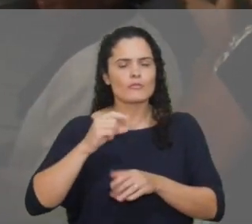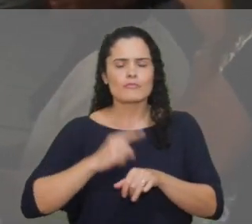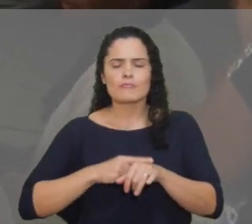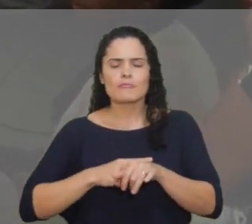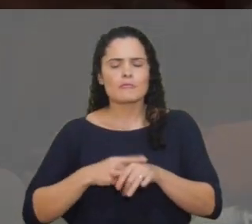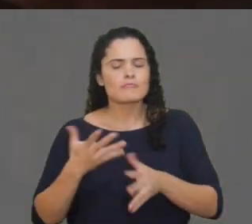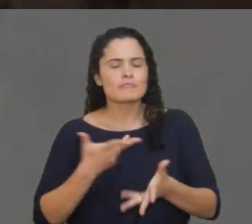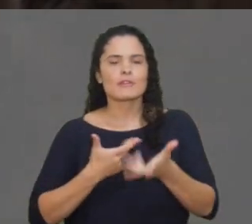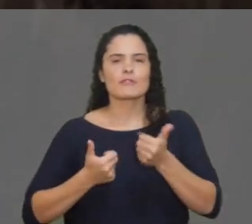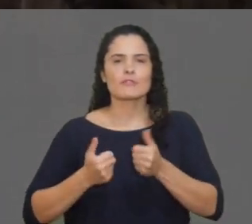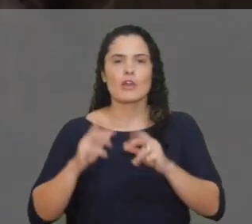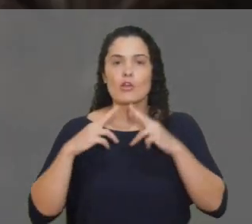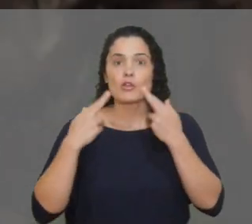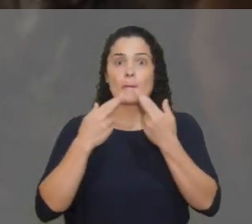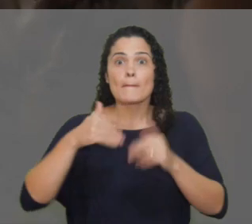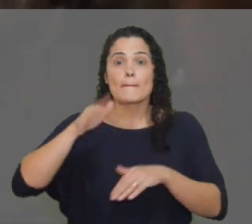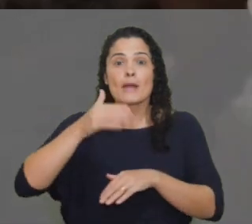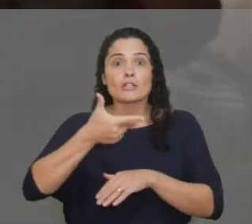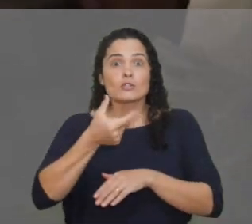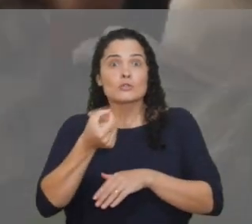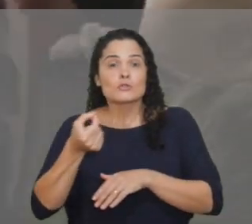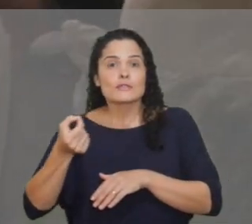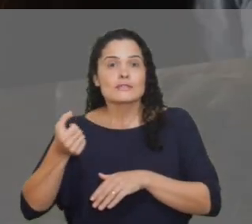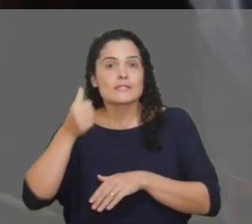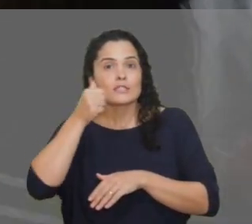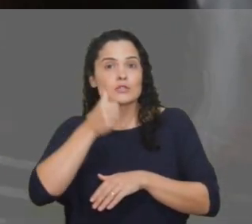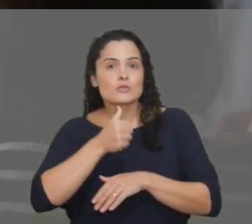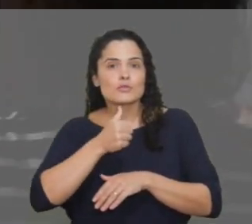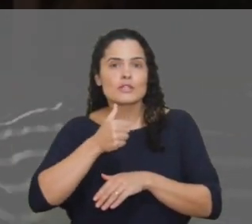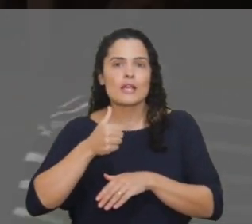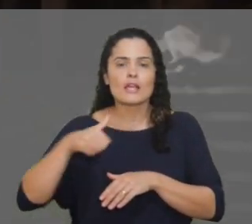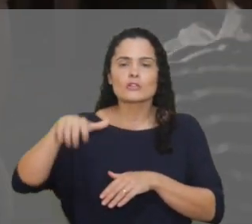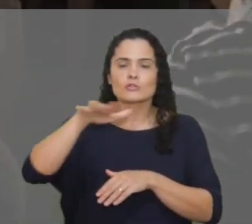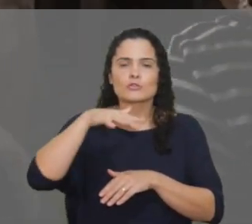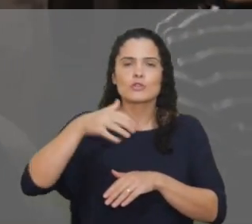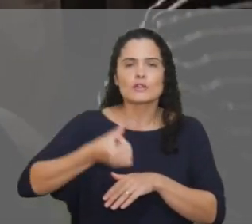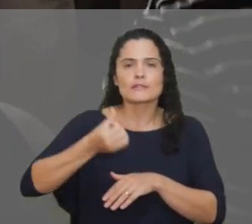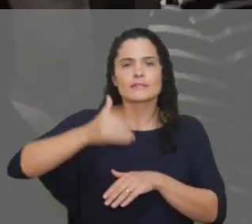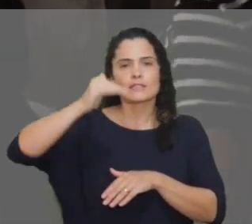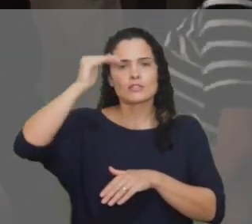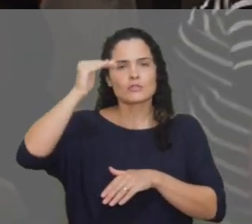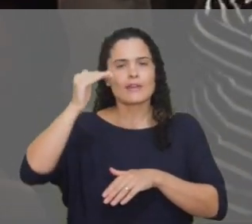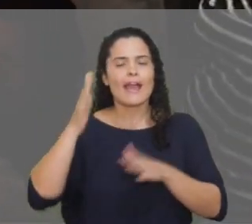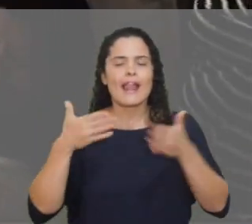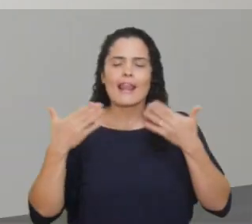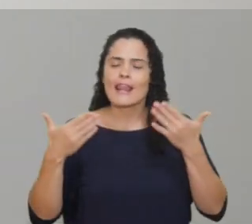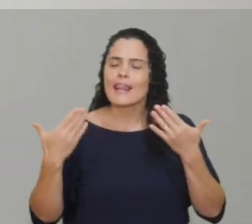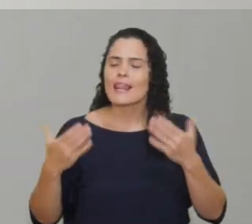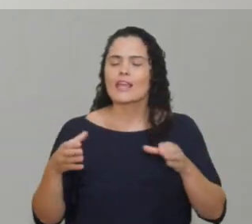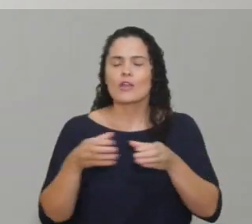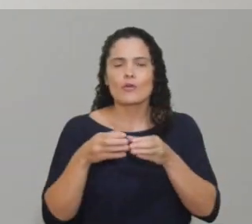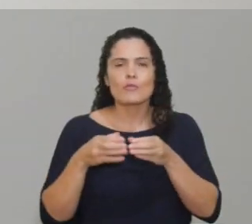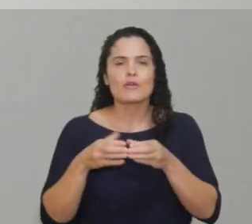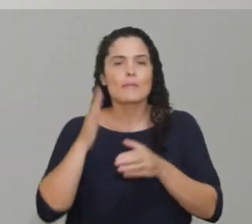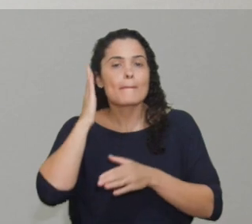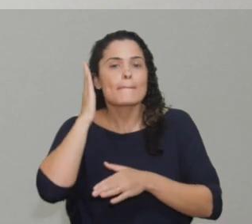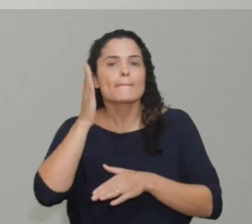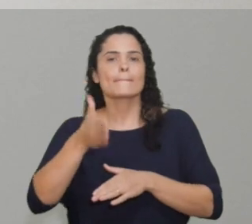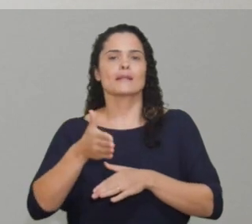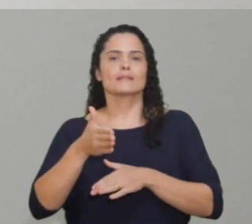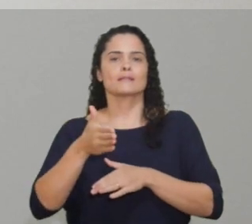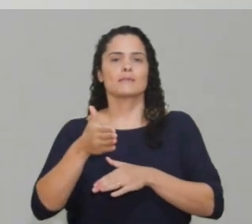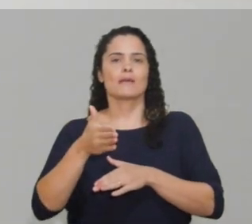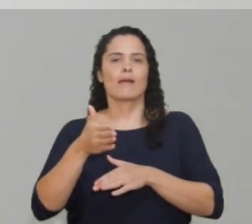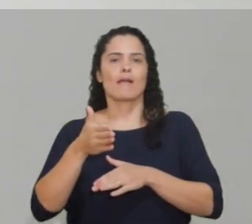incrível que reuniu mais de 200 mulheres no auditório do Sexto Andar. Muita alegria, comunhão e, principalmente, a Palavra de Deus foi